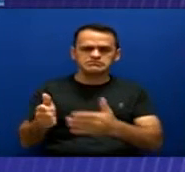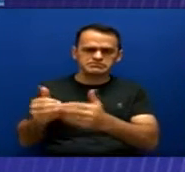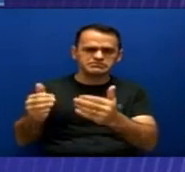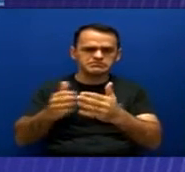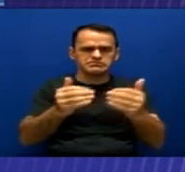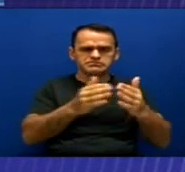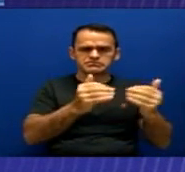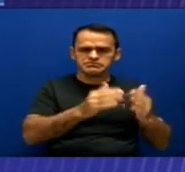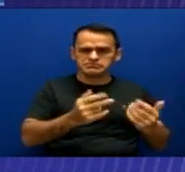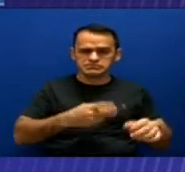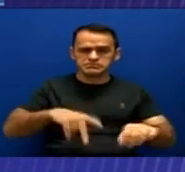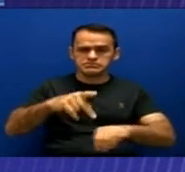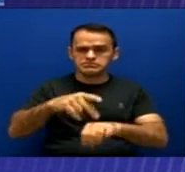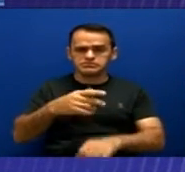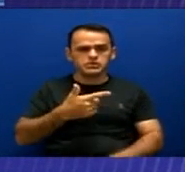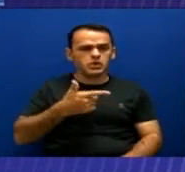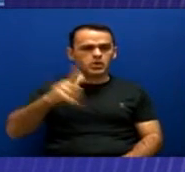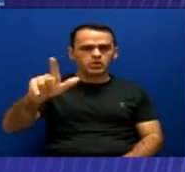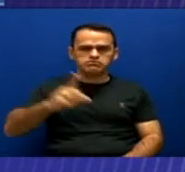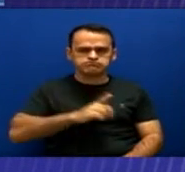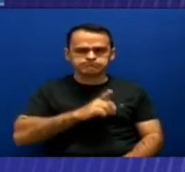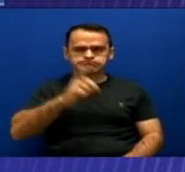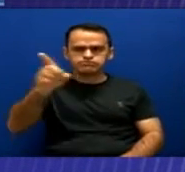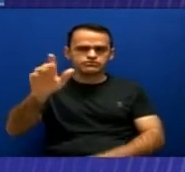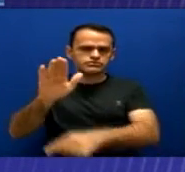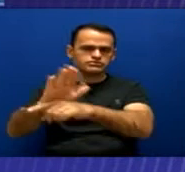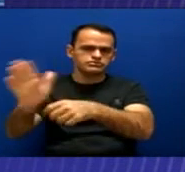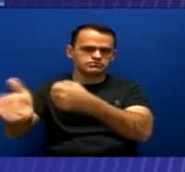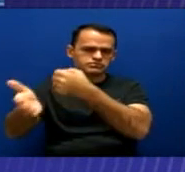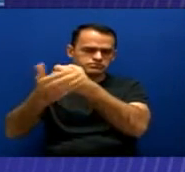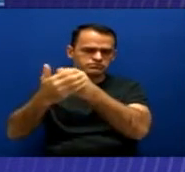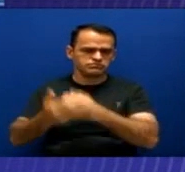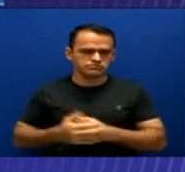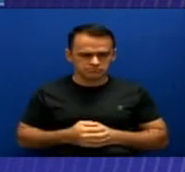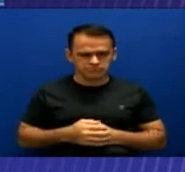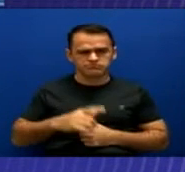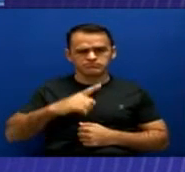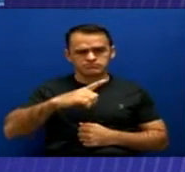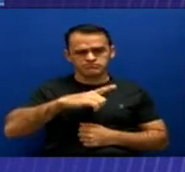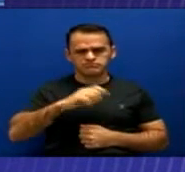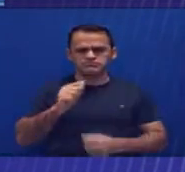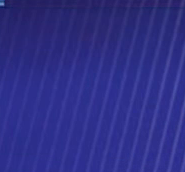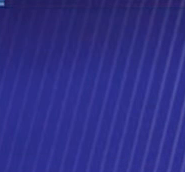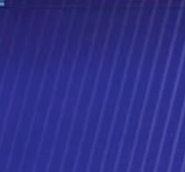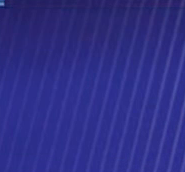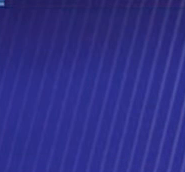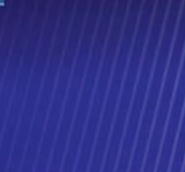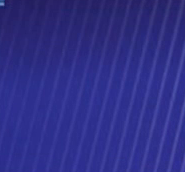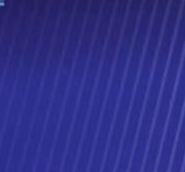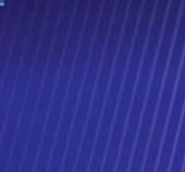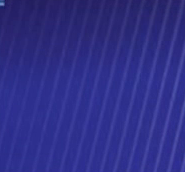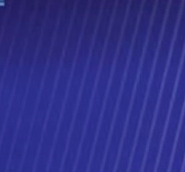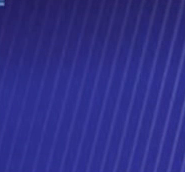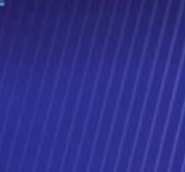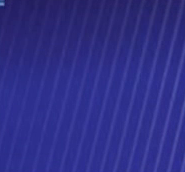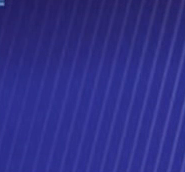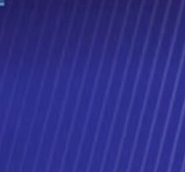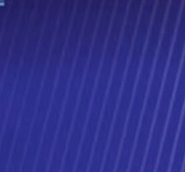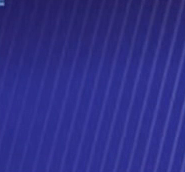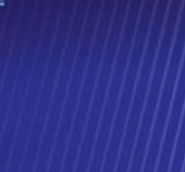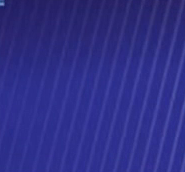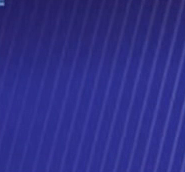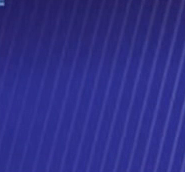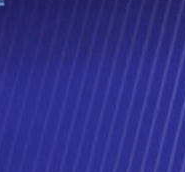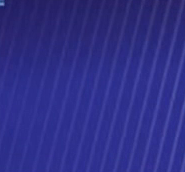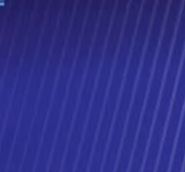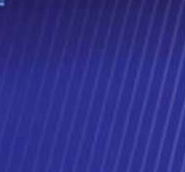foram tentados pelos membros dos grupos que se formou de luta e ativismos contra essa modalidade criminosa, chamado